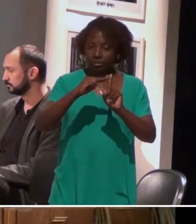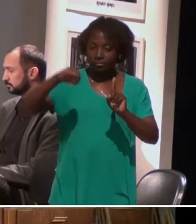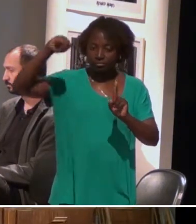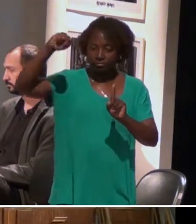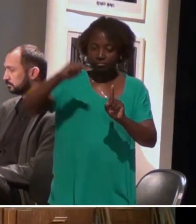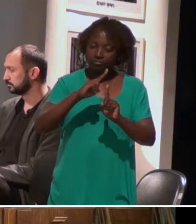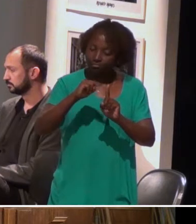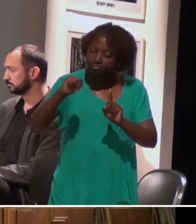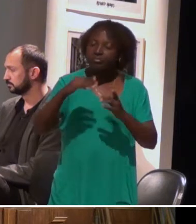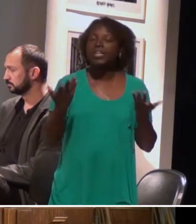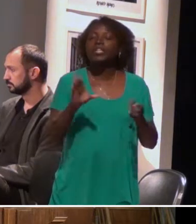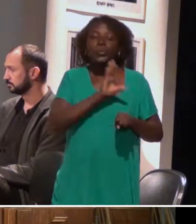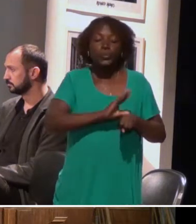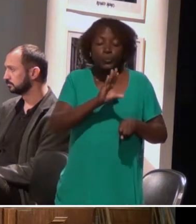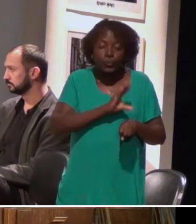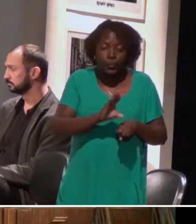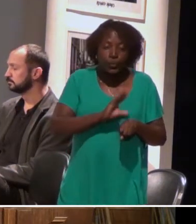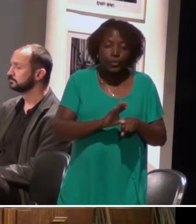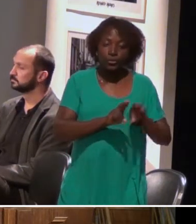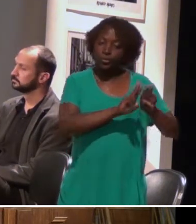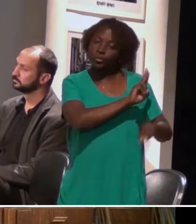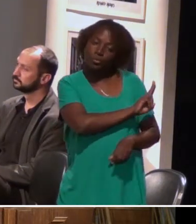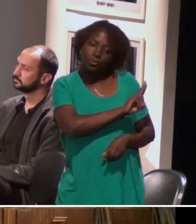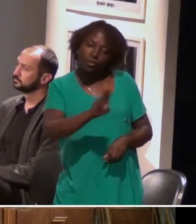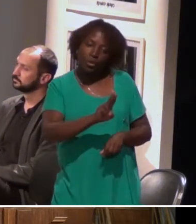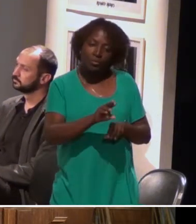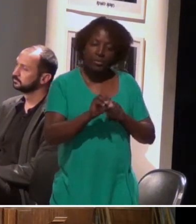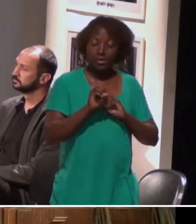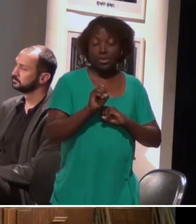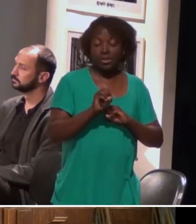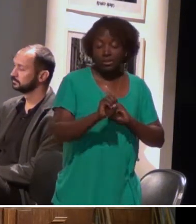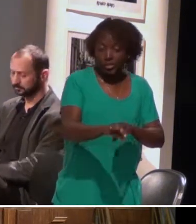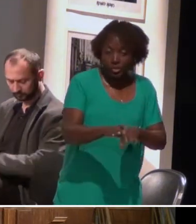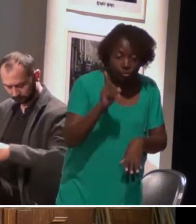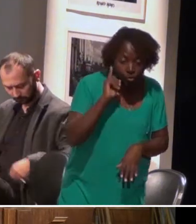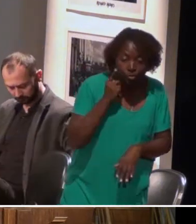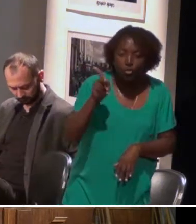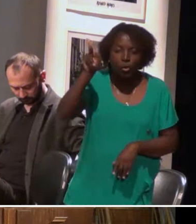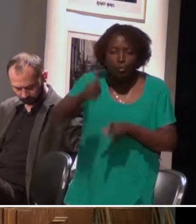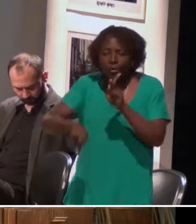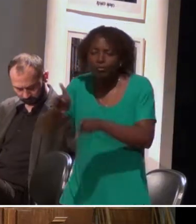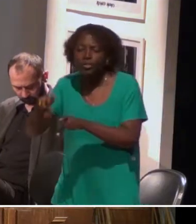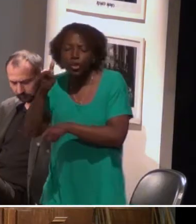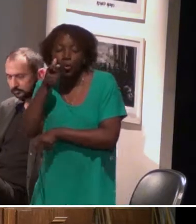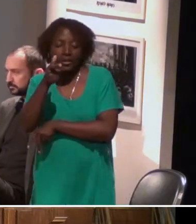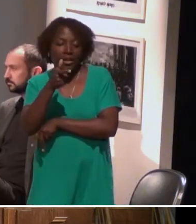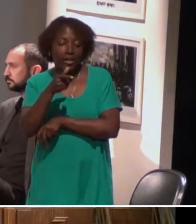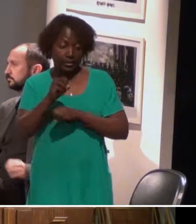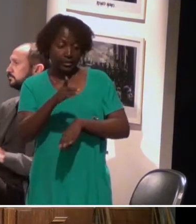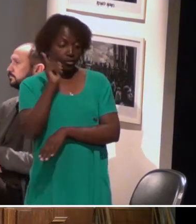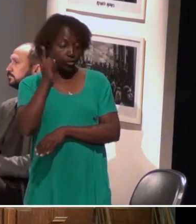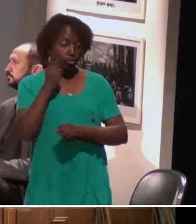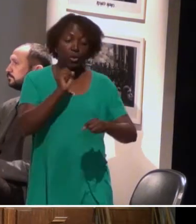Nós temos um curso que chama Educação de Surdos, então, todo e qualquer professor que quer trabalhar com surdo, ele vai ter que fazer esse curso, e o curso de Ensino